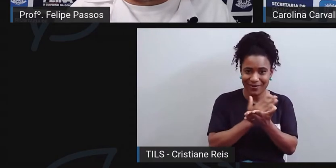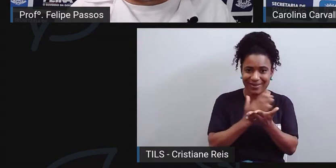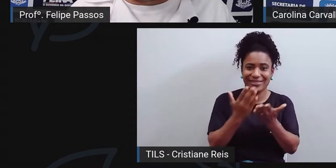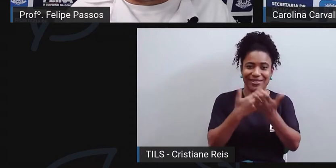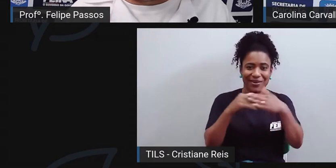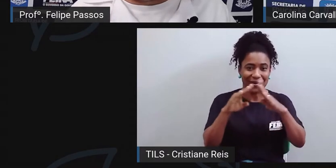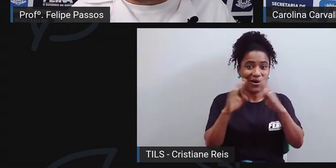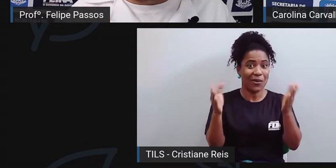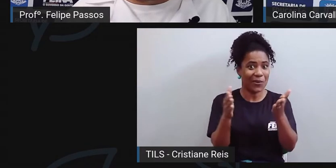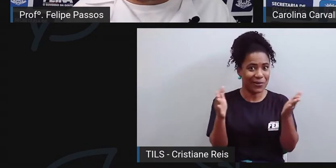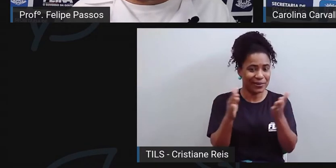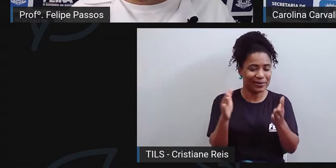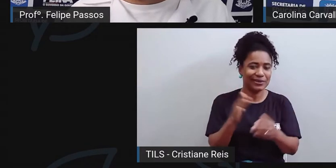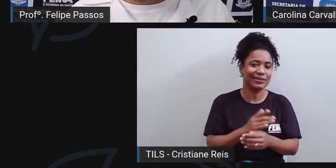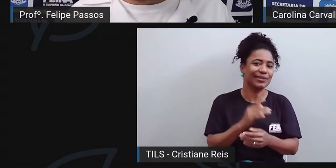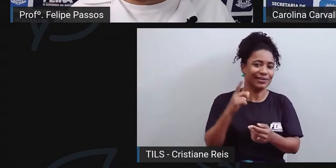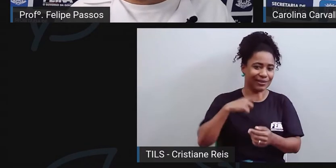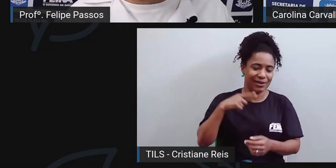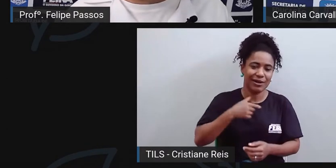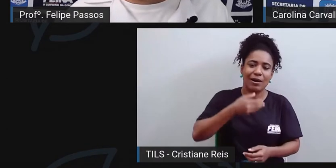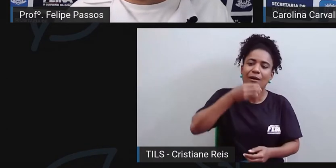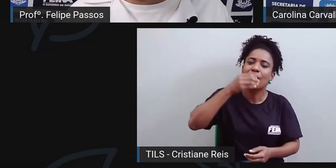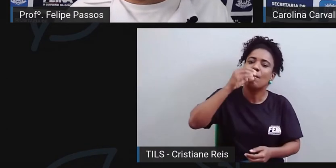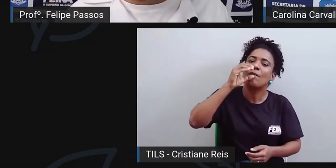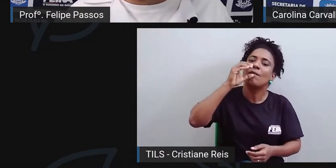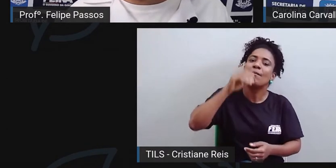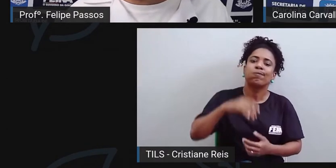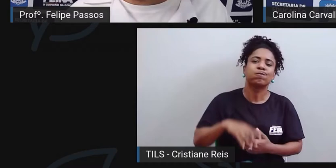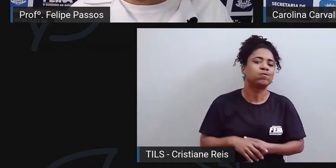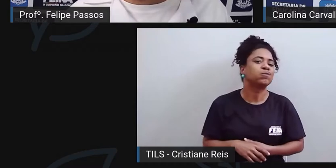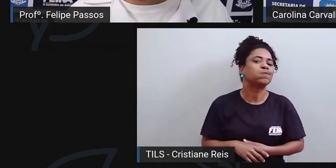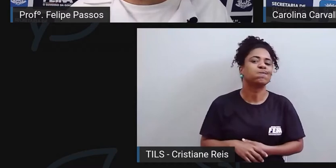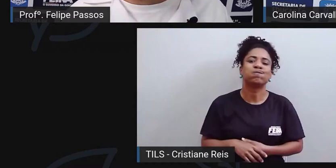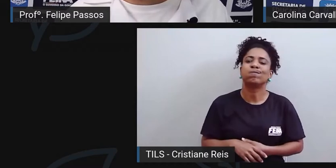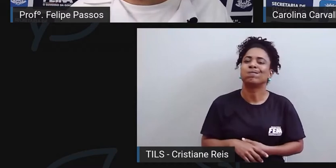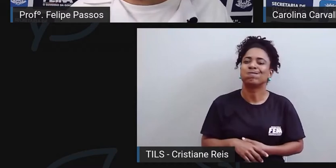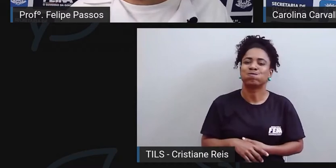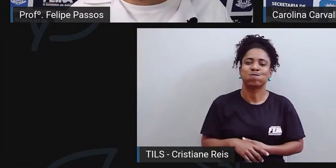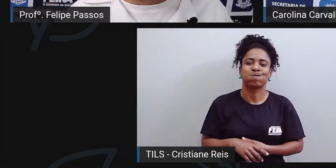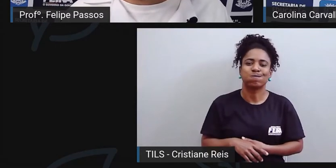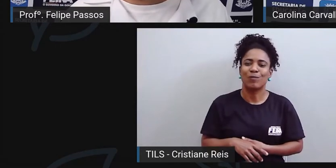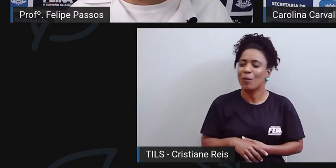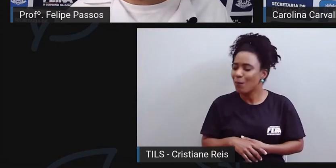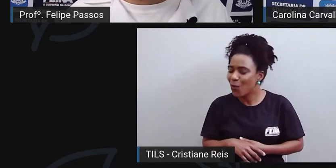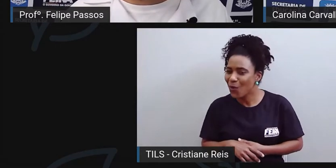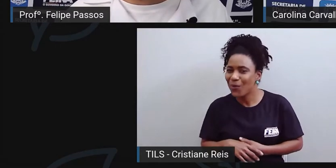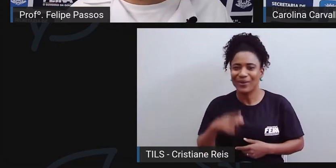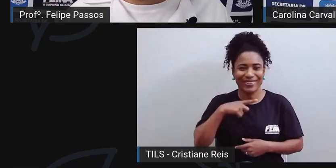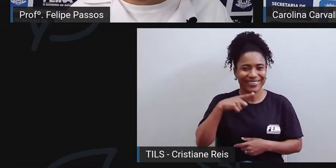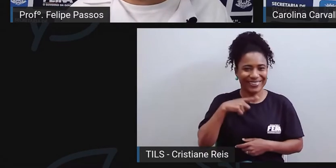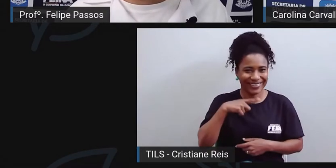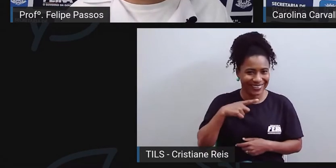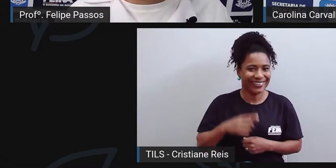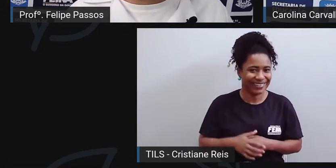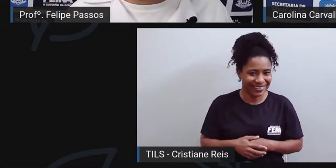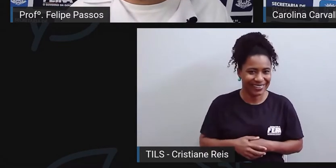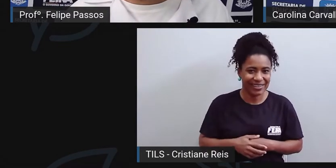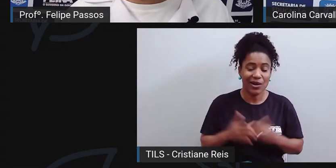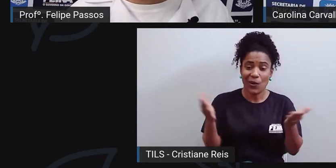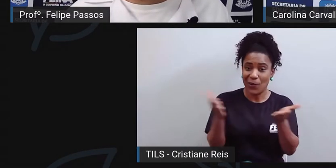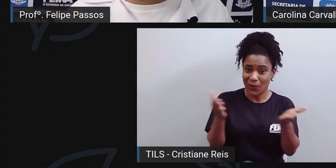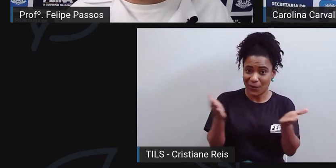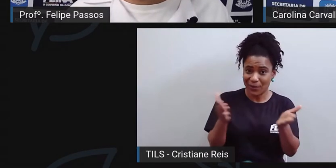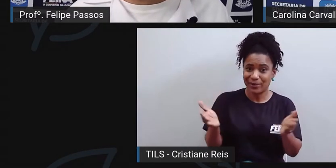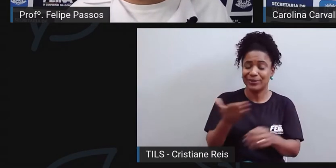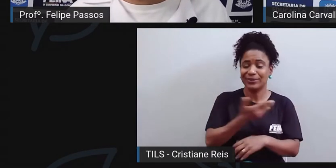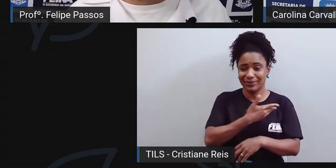Sim, sim, foi um ganho em relação à prevenção da cárie. Nosso sistema de abastecimento público já conta com